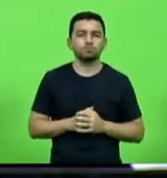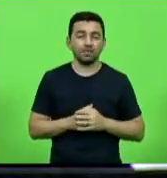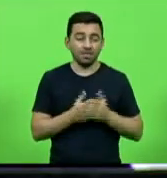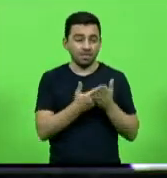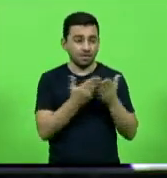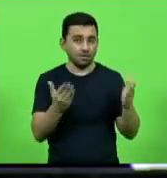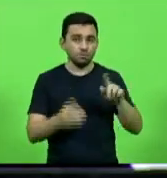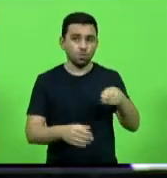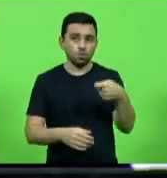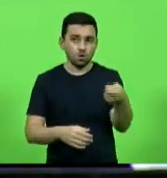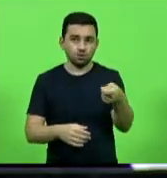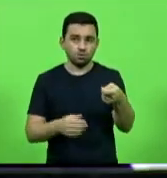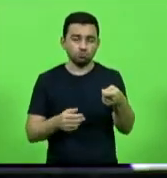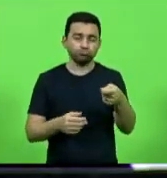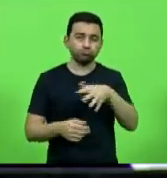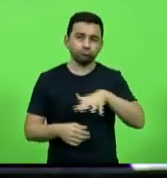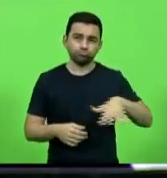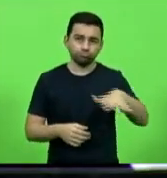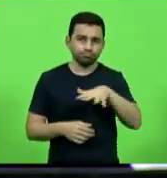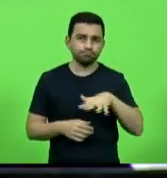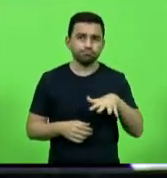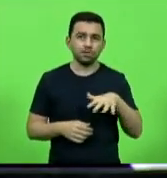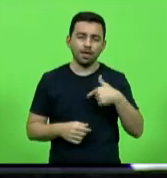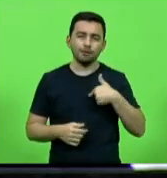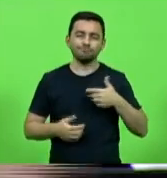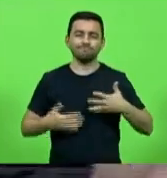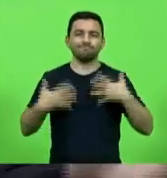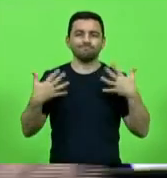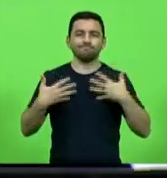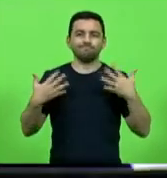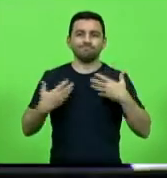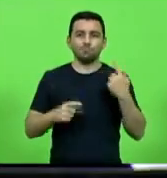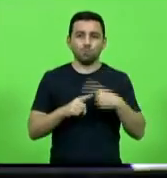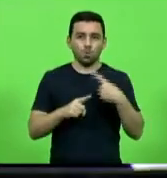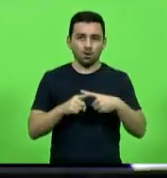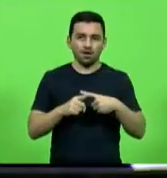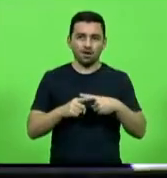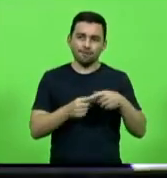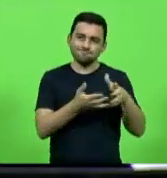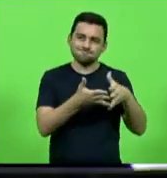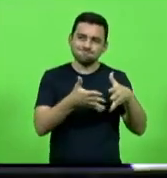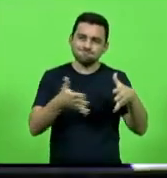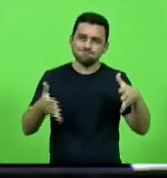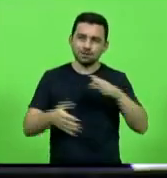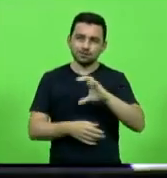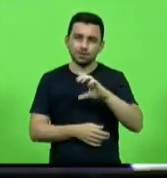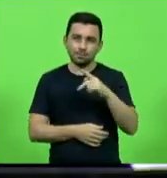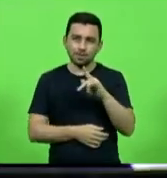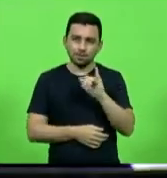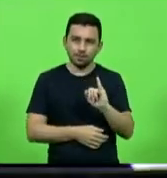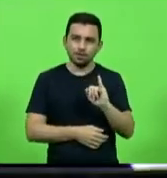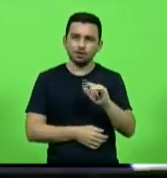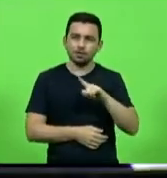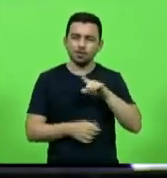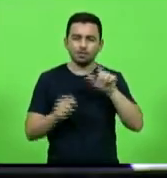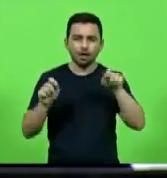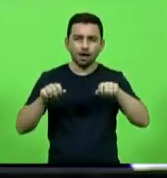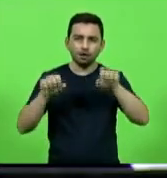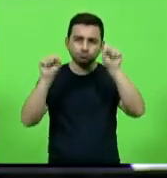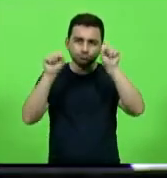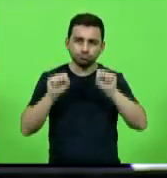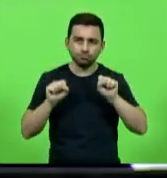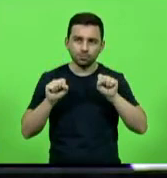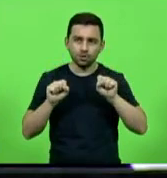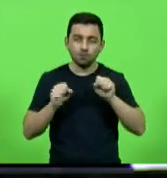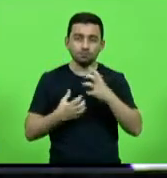Eu fiquei muito contente porque durante a CPI eu pude fazer a oitiva de testemunhas a CPI dos